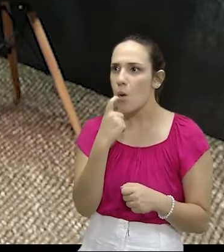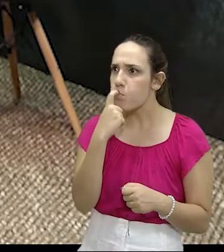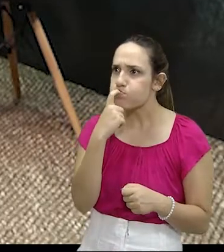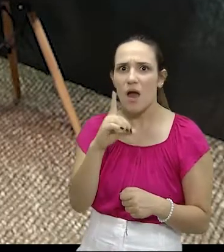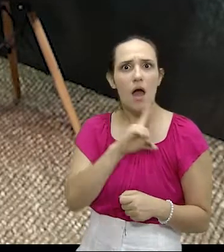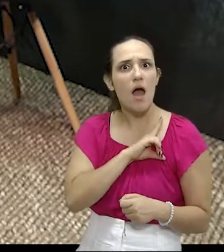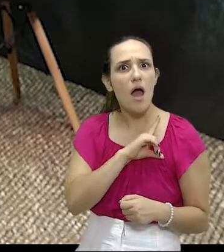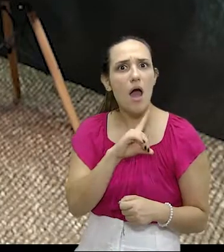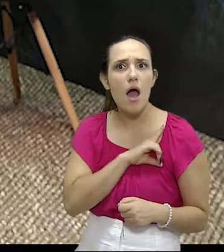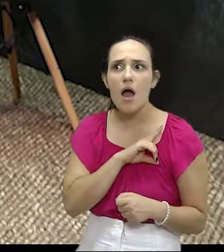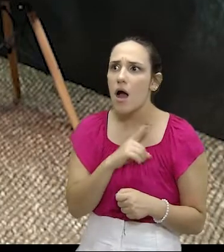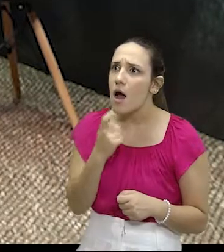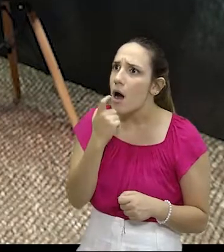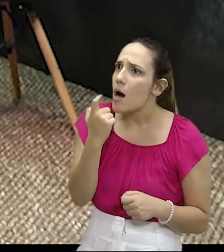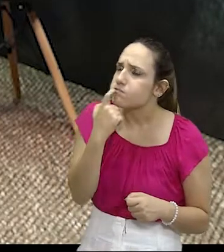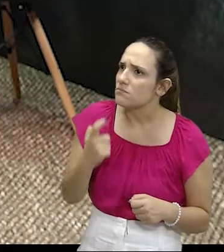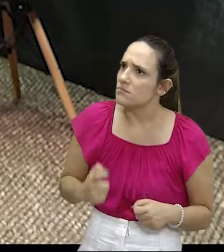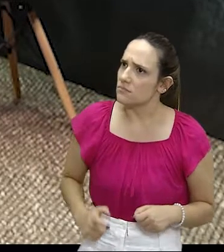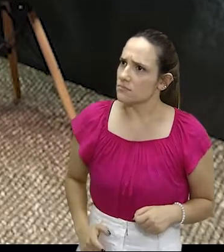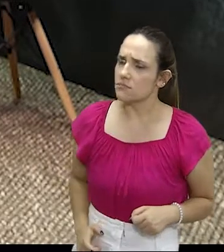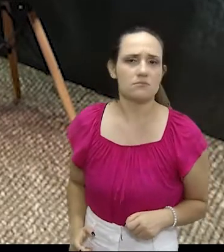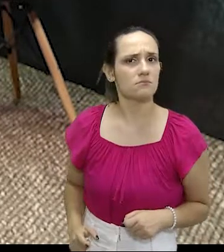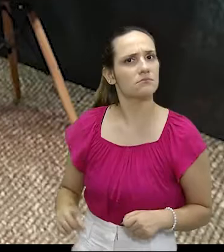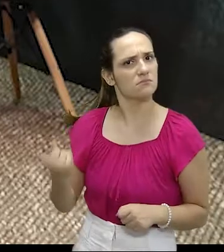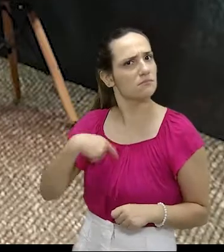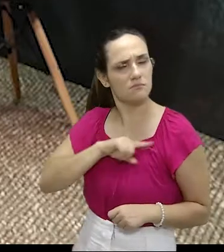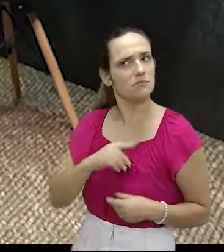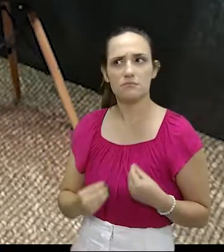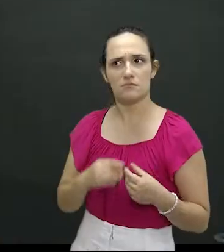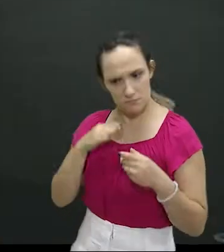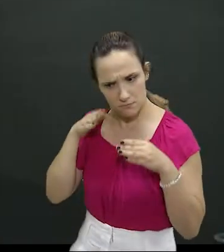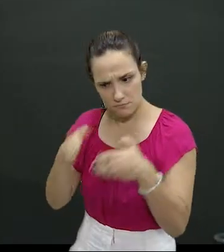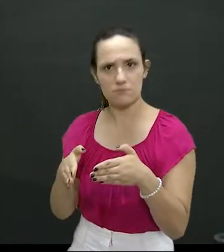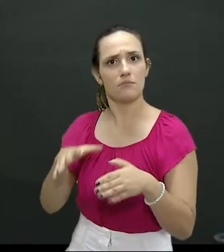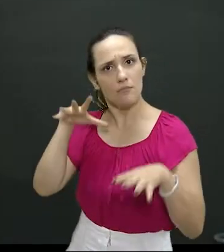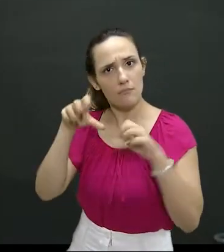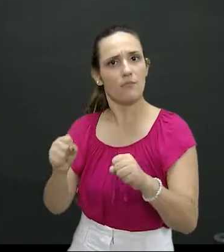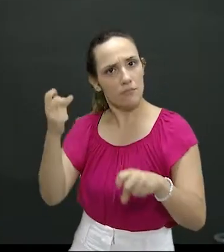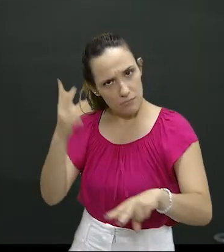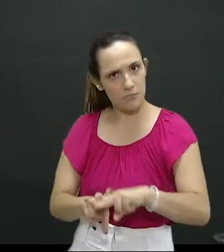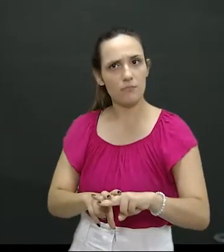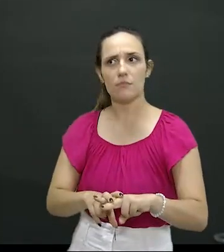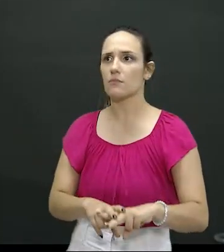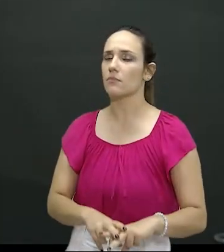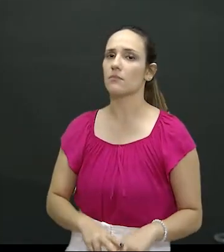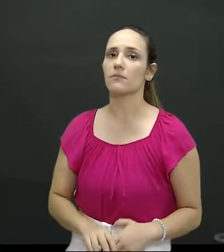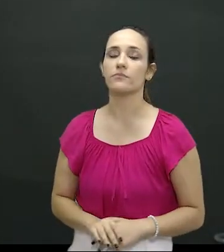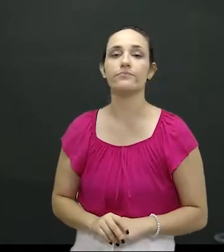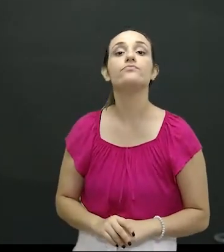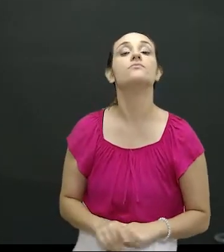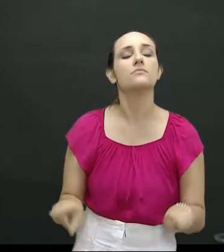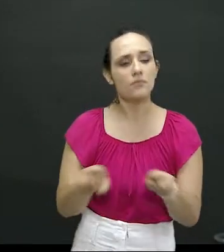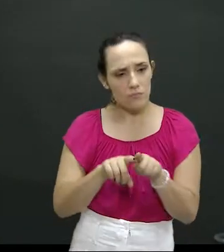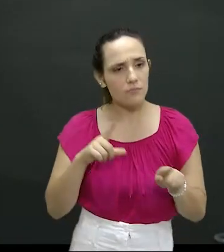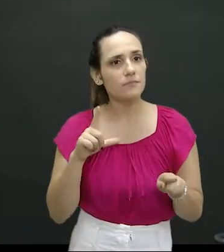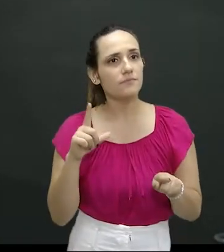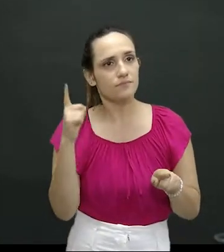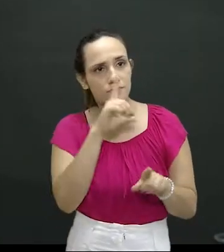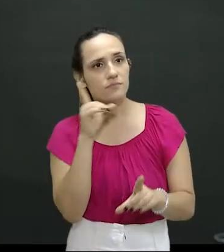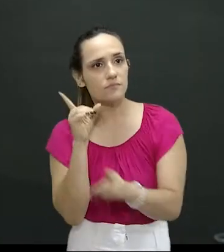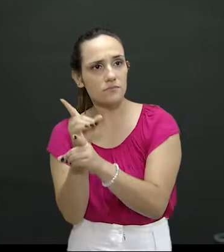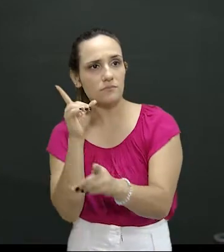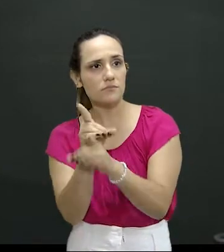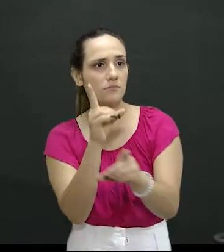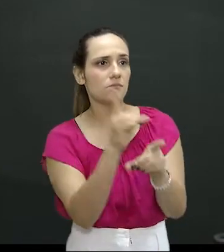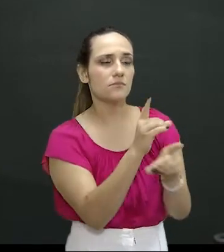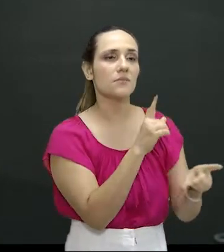investigações foram exitosas, aprendemos a droga, demos continuidade. Nesse caso de uma tonelada, outras investigações, que são